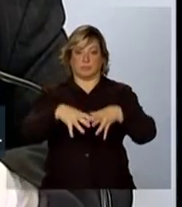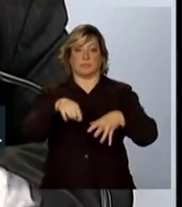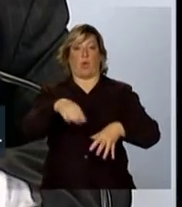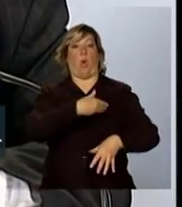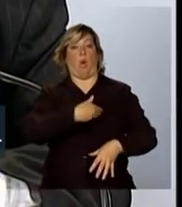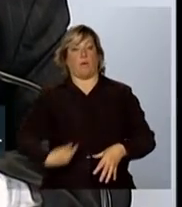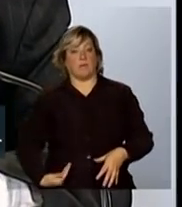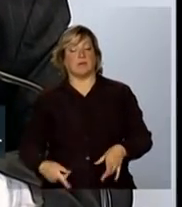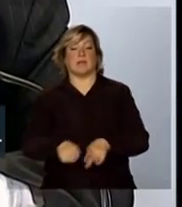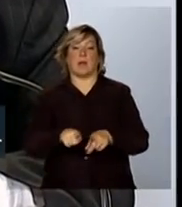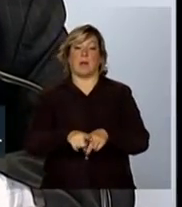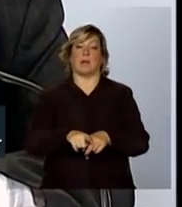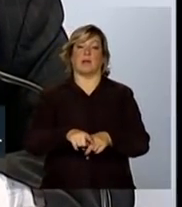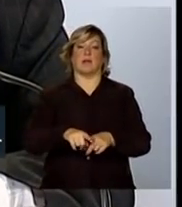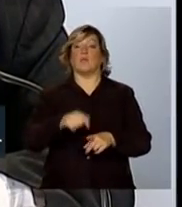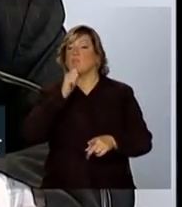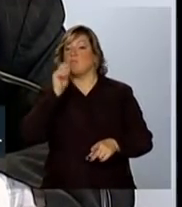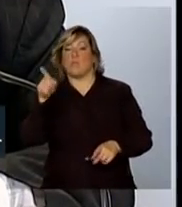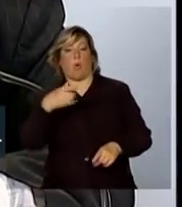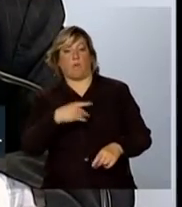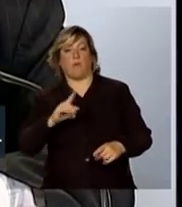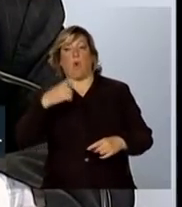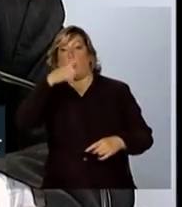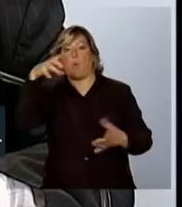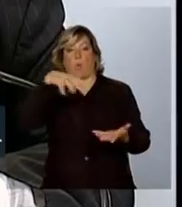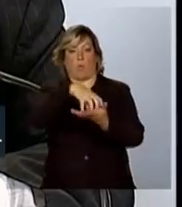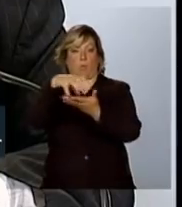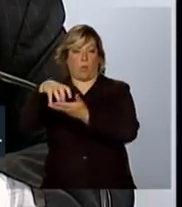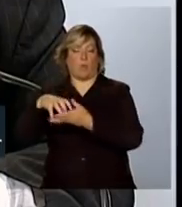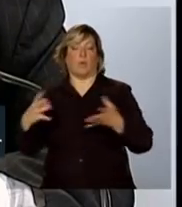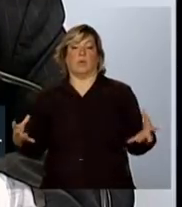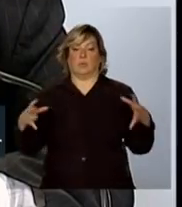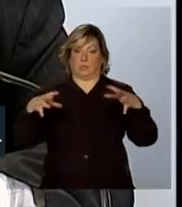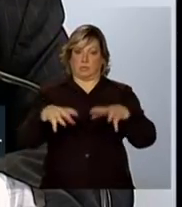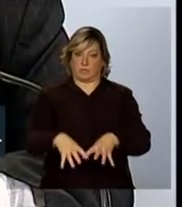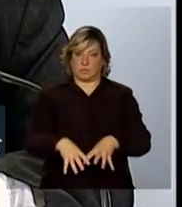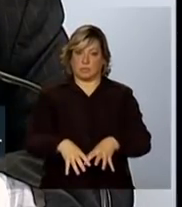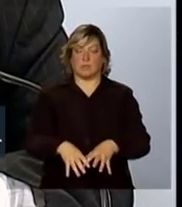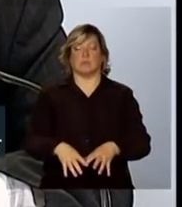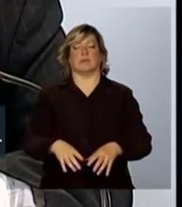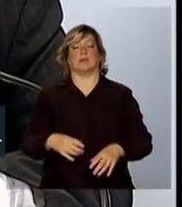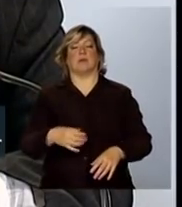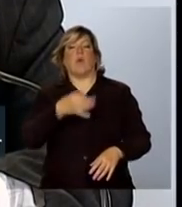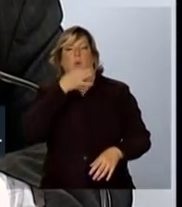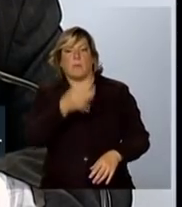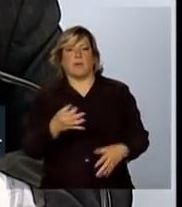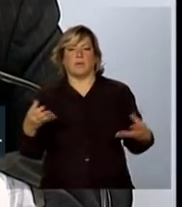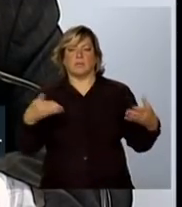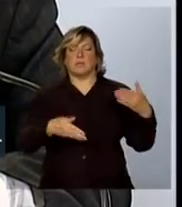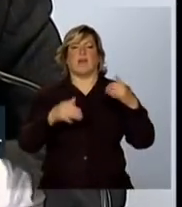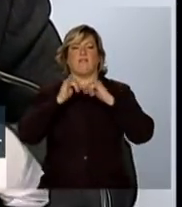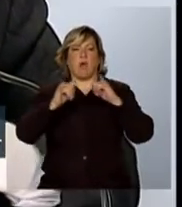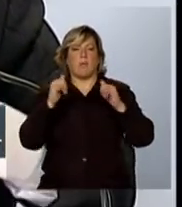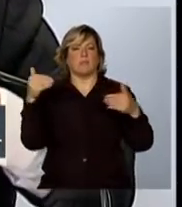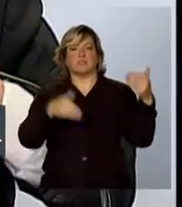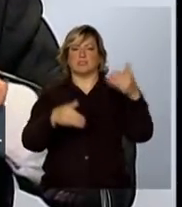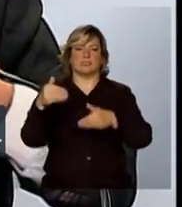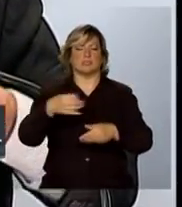de governo e não governo que têm procurado trazer aportes e informações